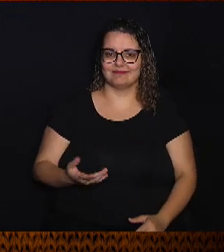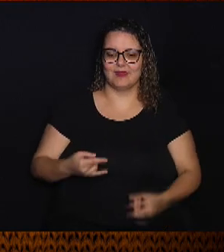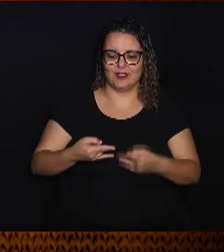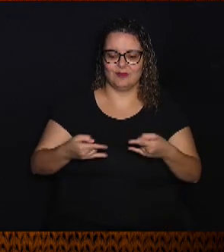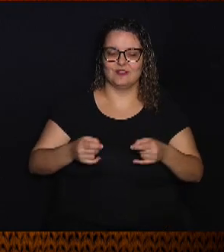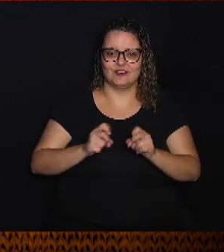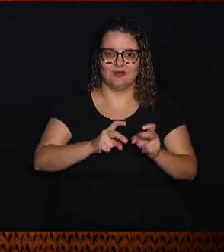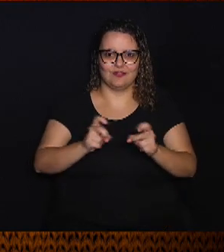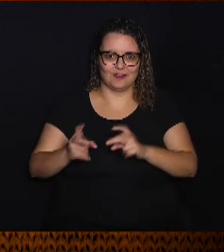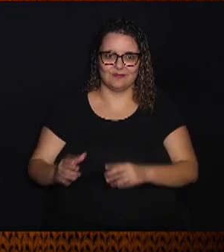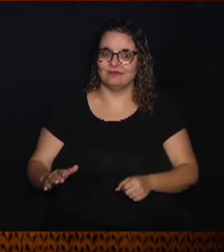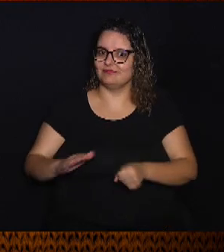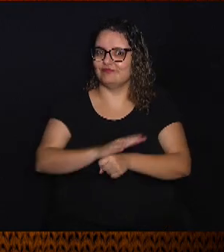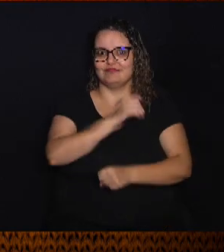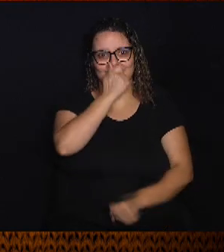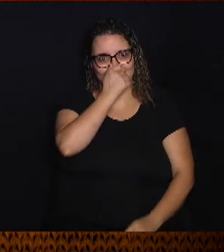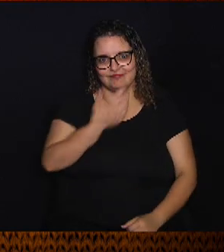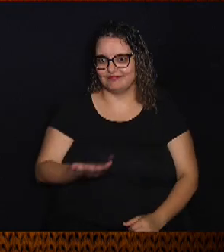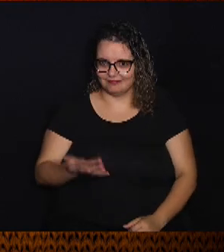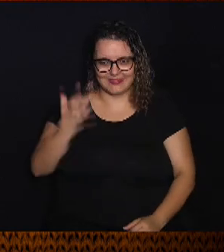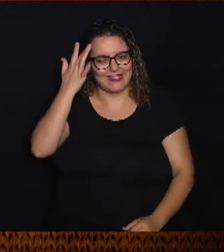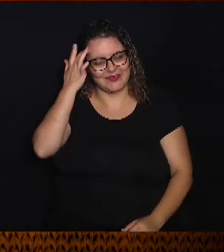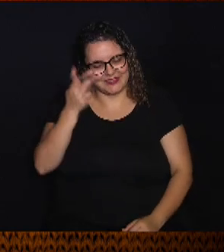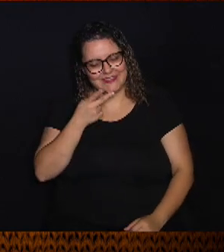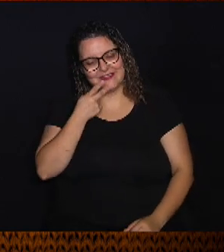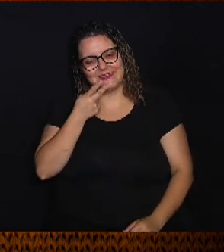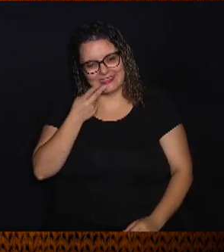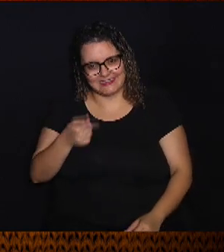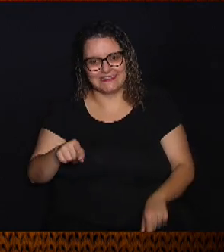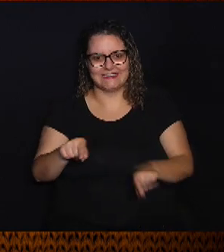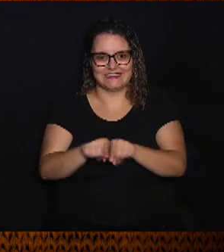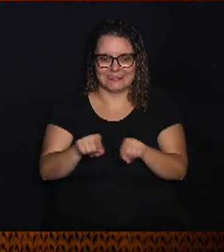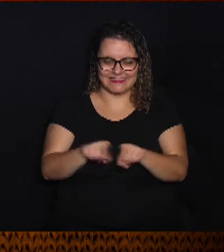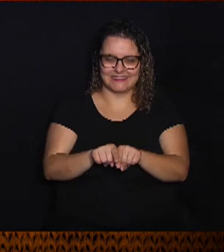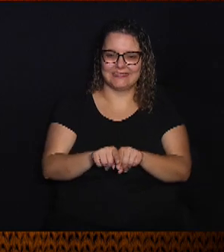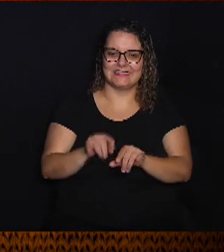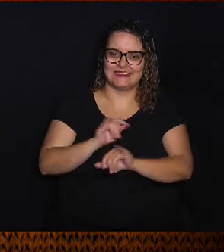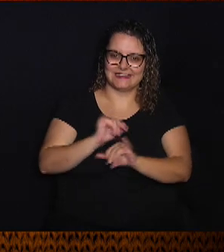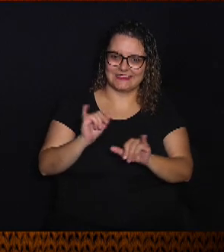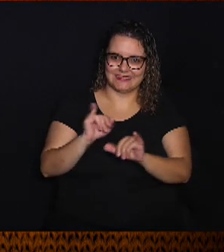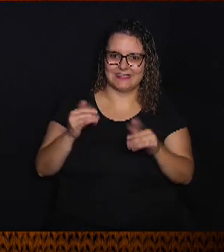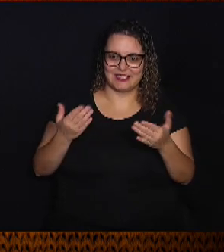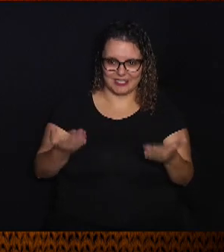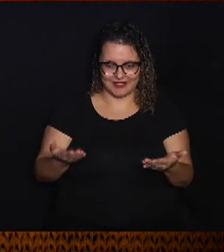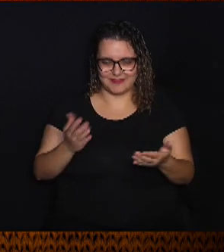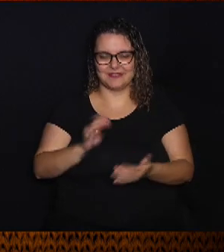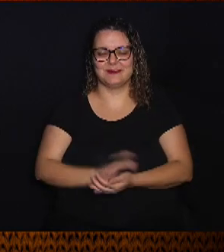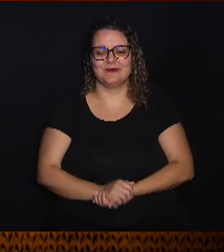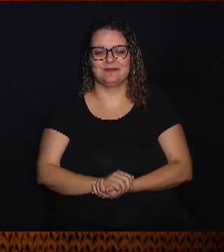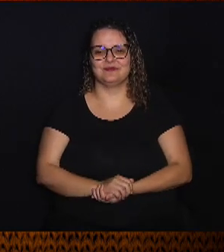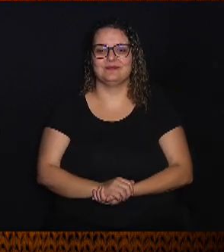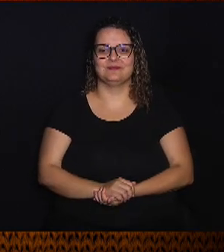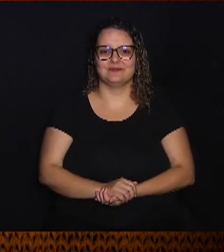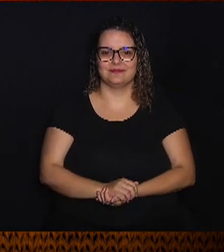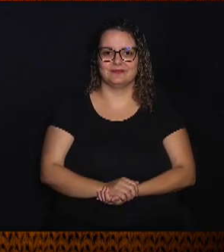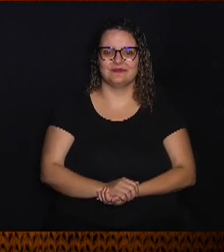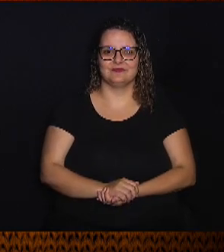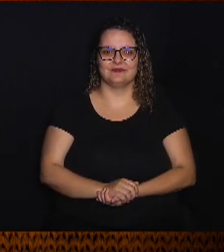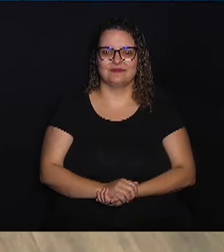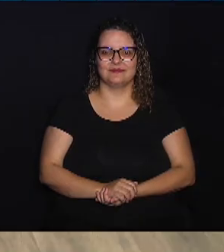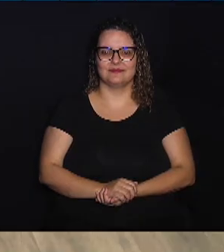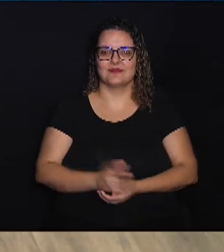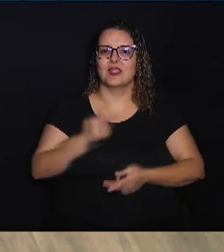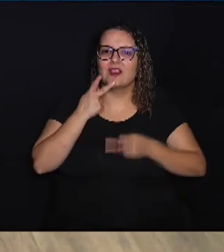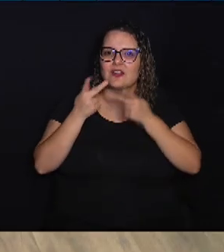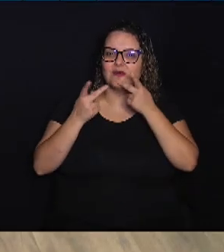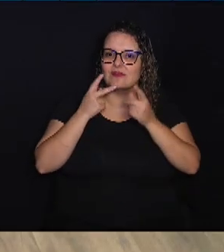já estão esgotados e amanhã, claro, a gente também conta essa história aqui. Vamos falar um